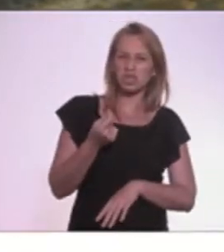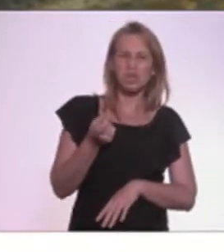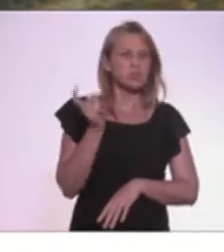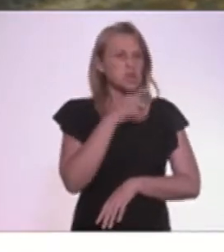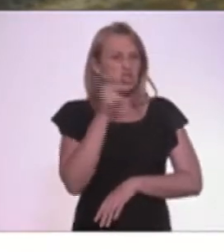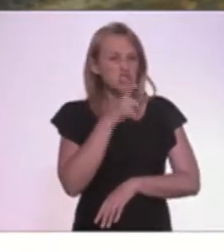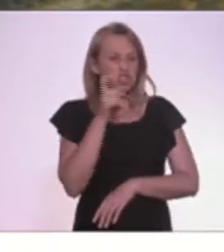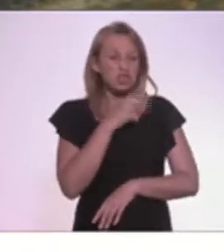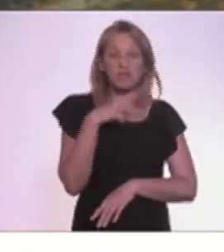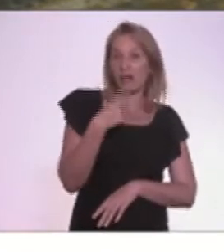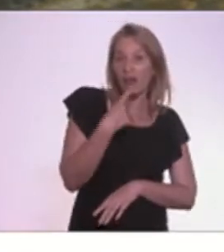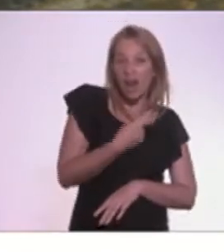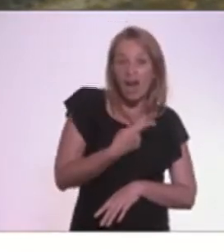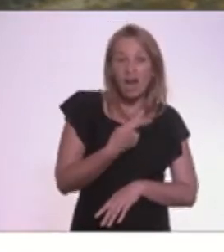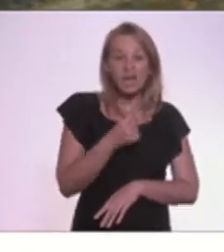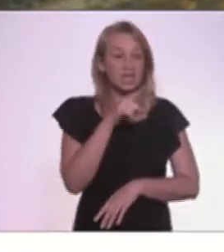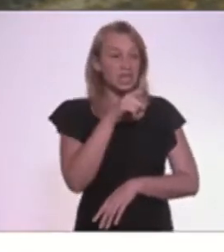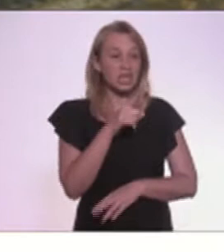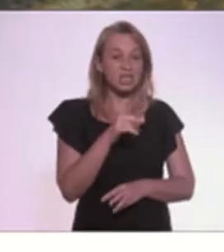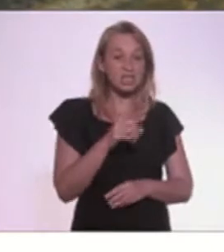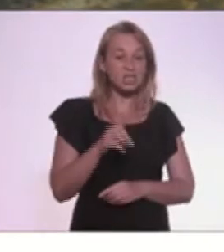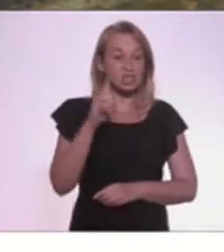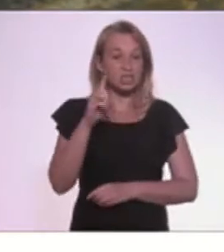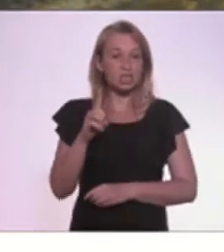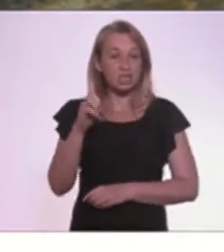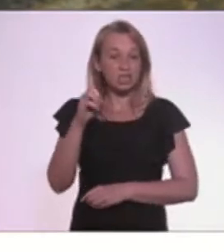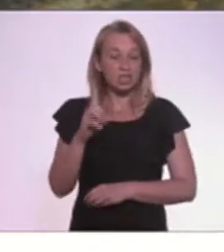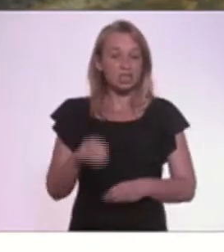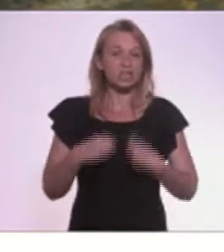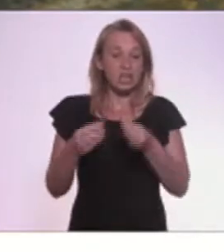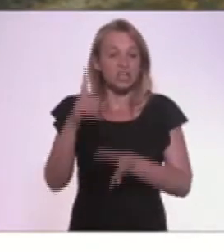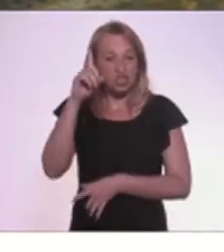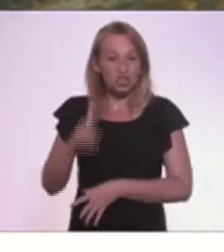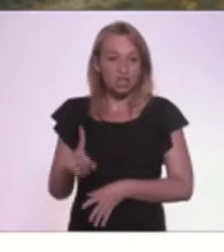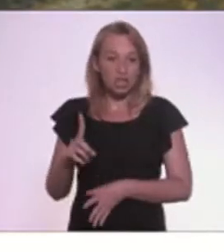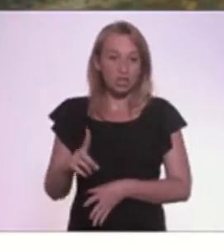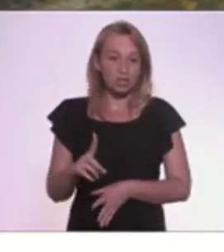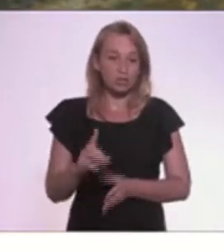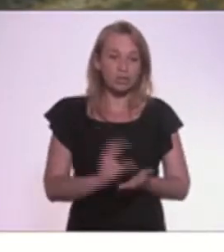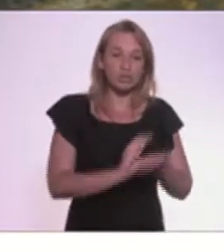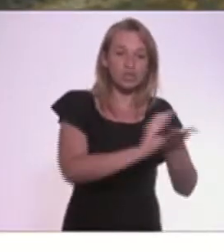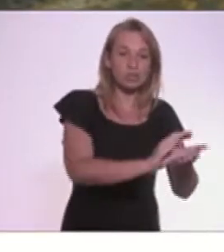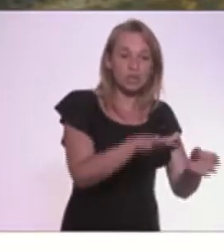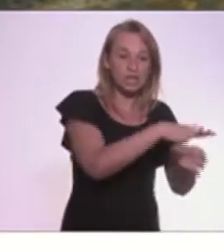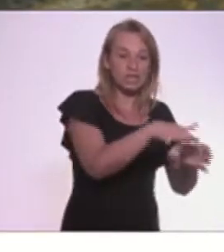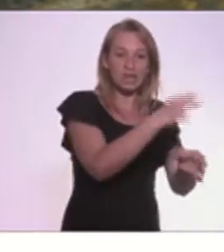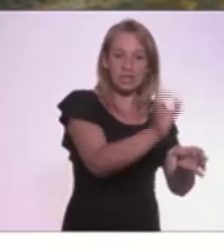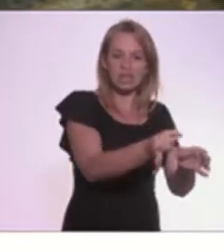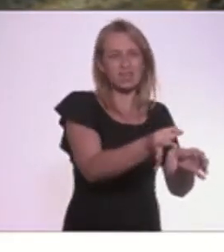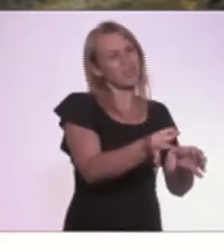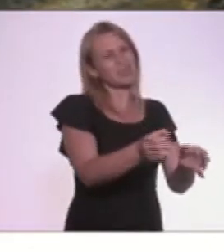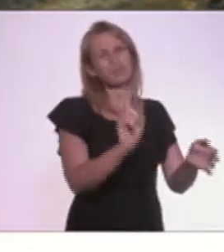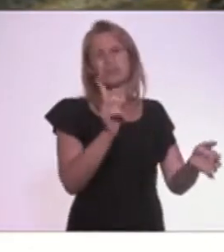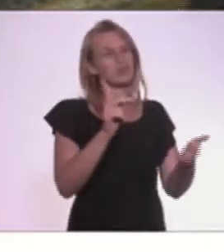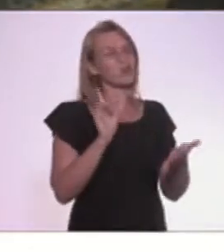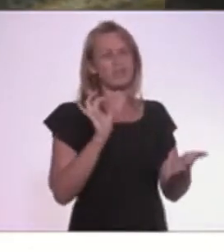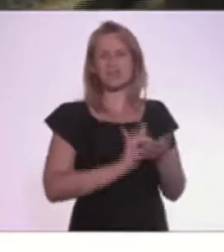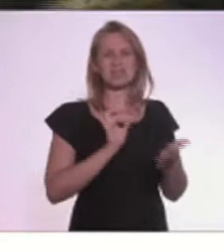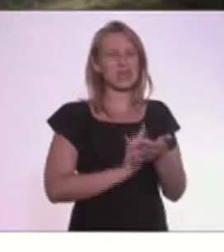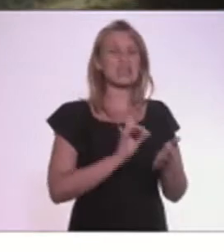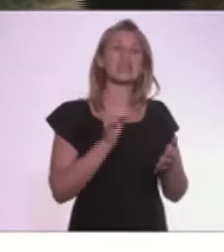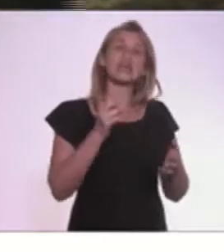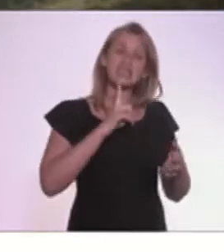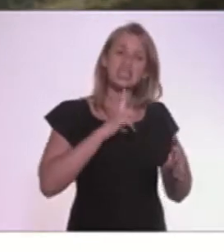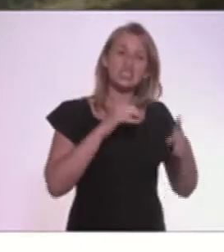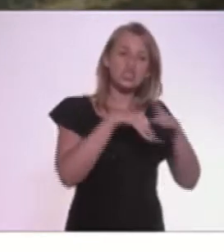mentira dizer que eles garantem investimento nas áreas as quais eles se propõem. Não é verdade. Tanto é que tem dinheiro parado lá